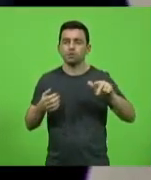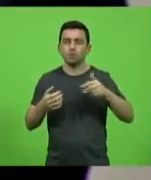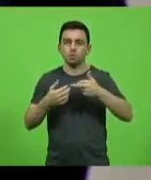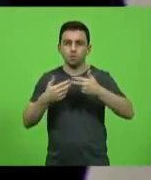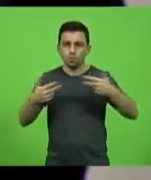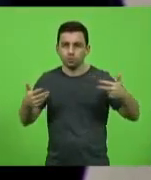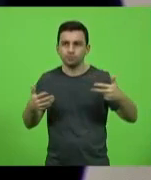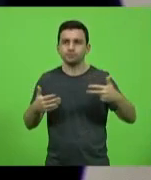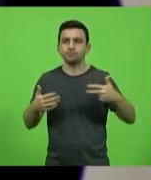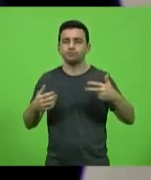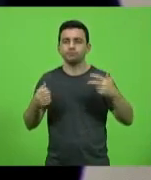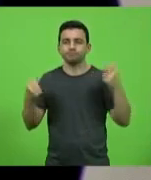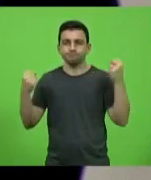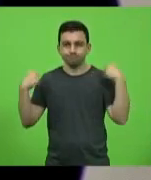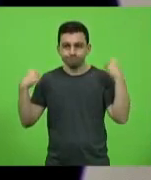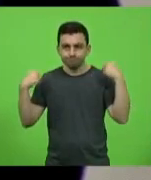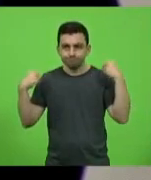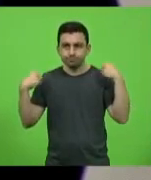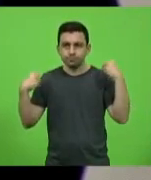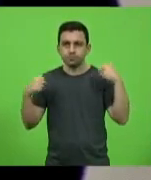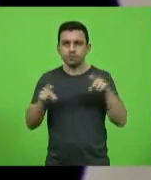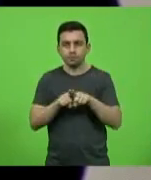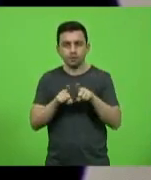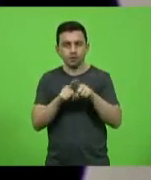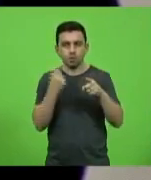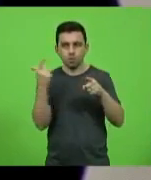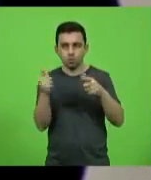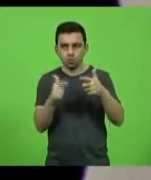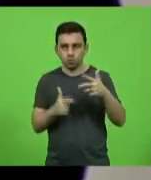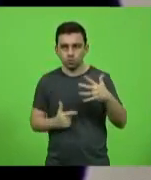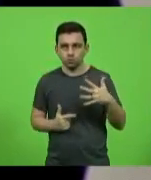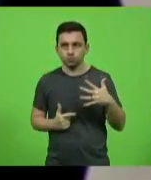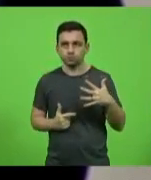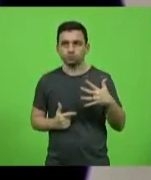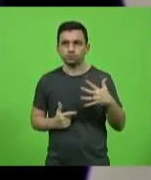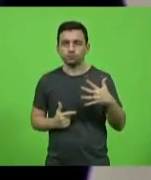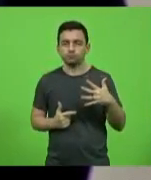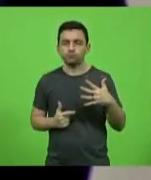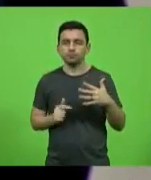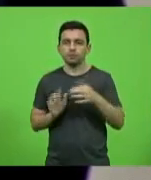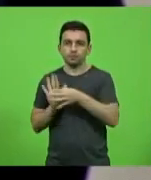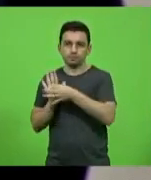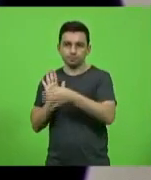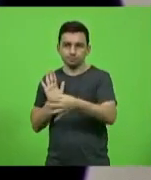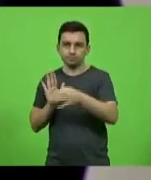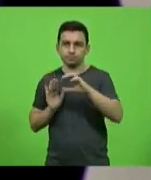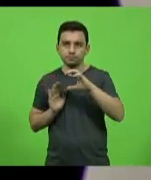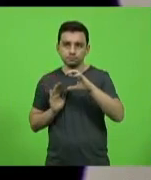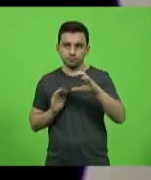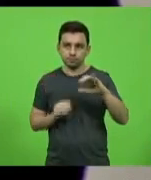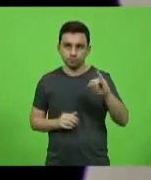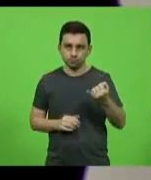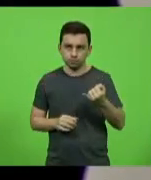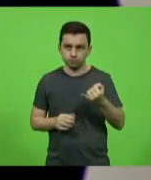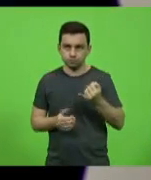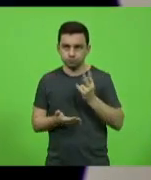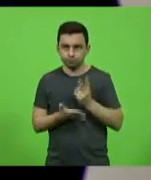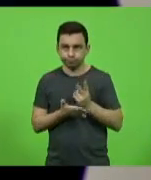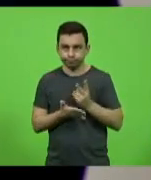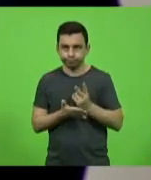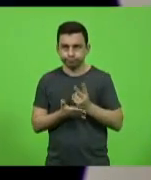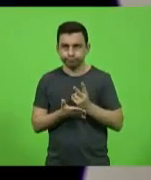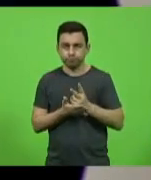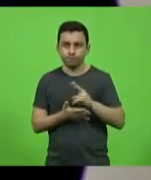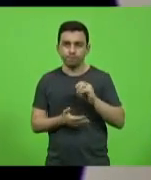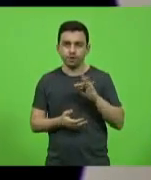recreativas e adota outras providências. Parecer da CCJ pela manutenção do